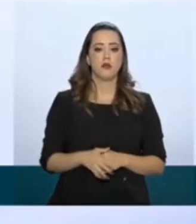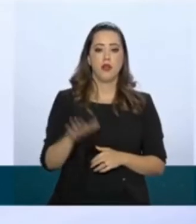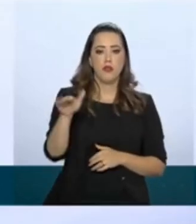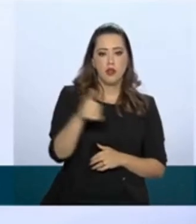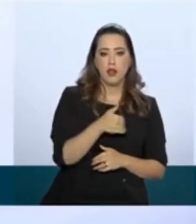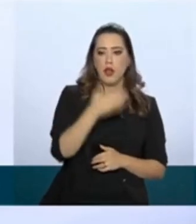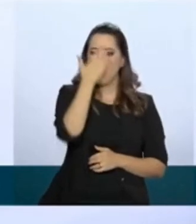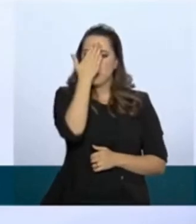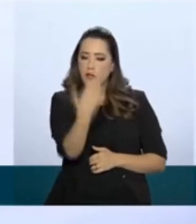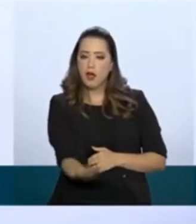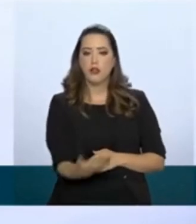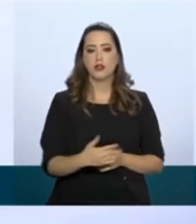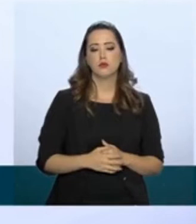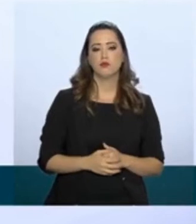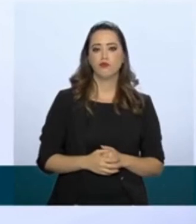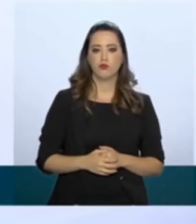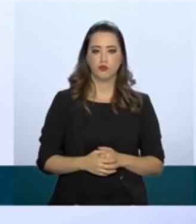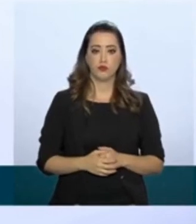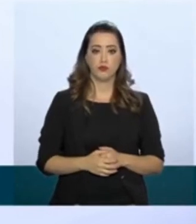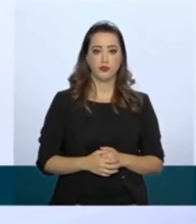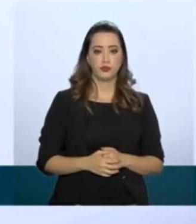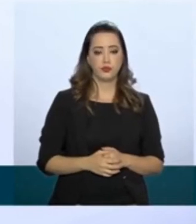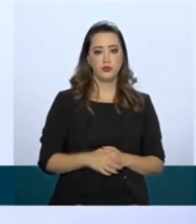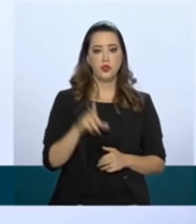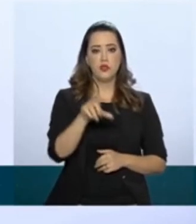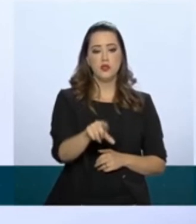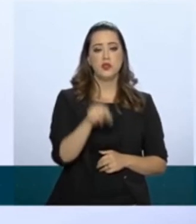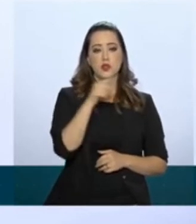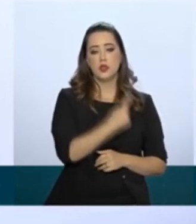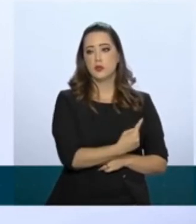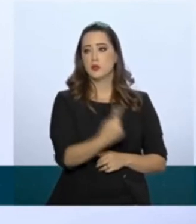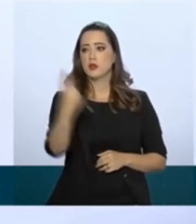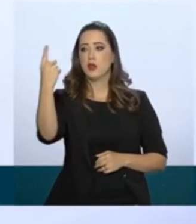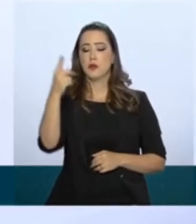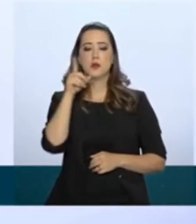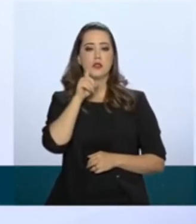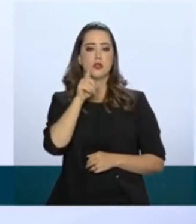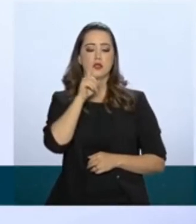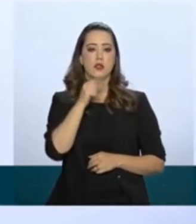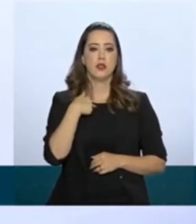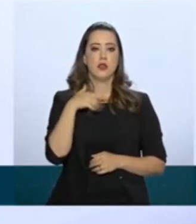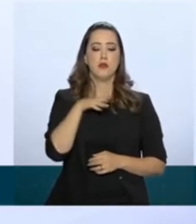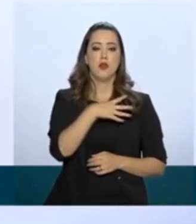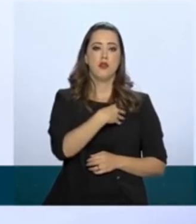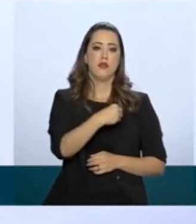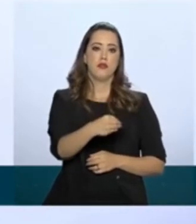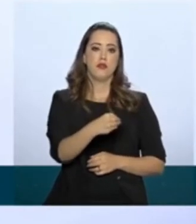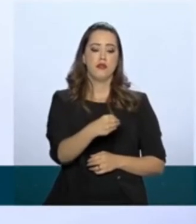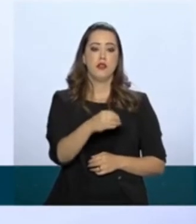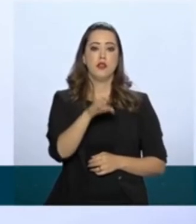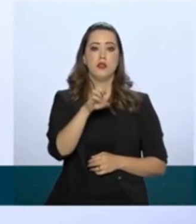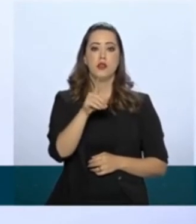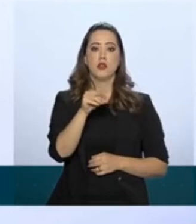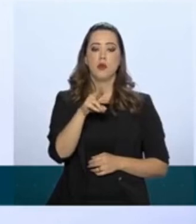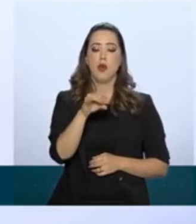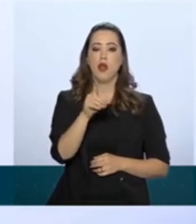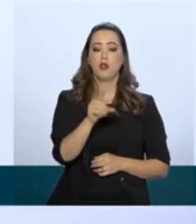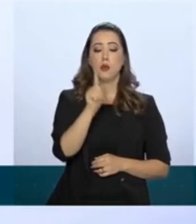Muito obrigado. Vou te indicar para ser embaixador nos Estados Unidos e o meu filho Eduardo vai ser ministro das relações exteriores.